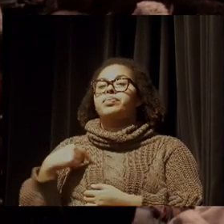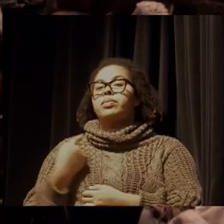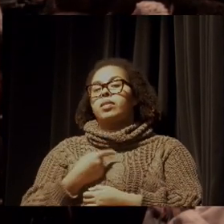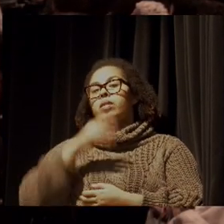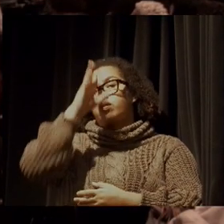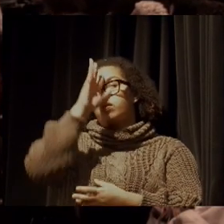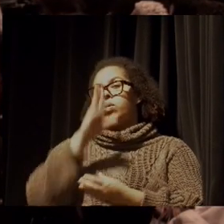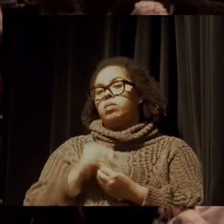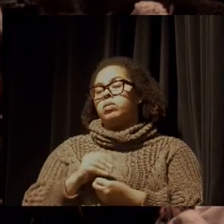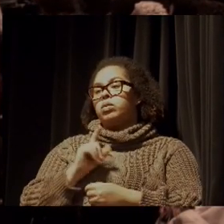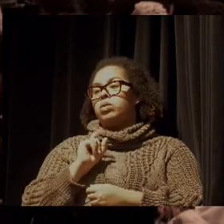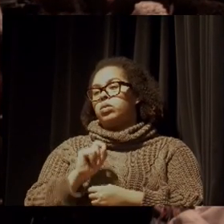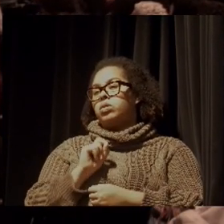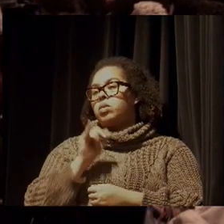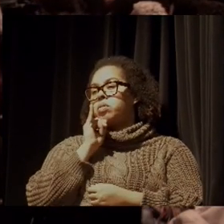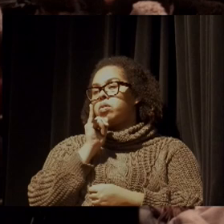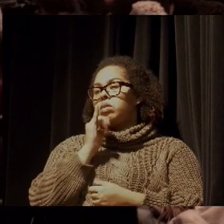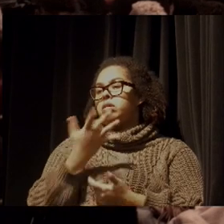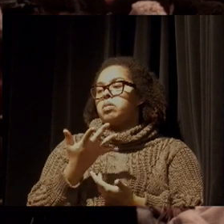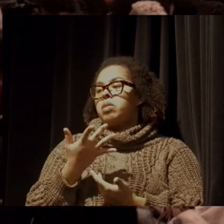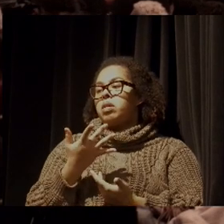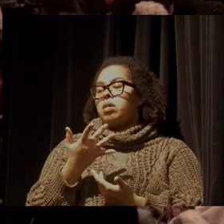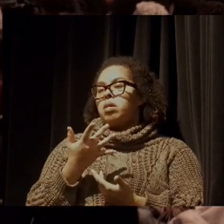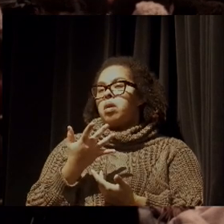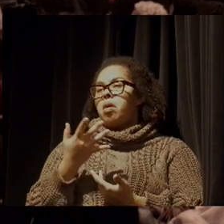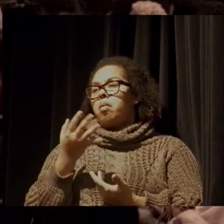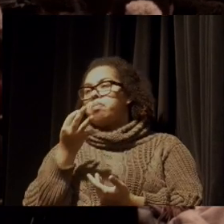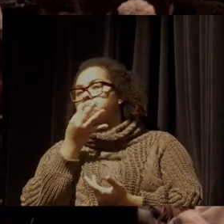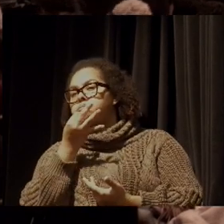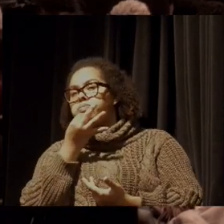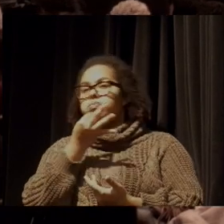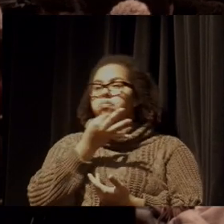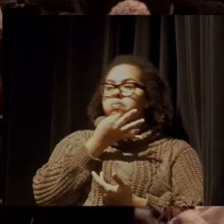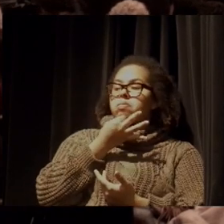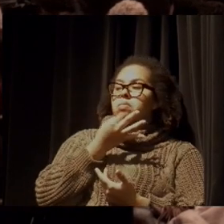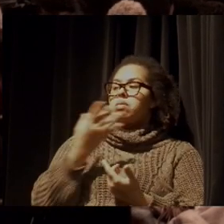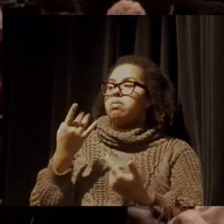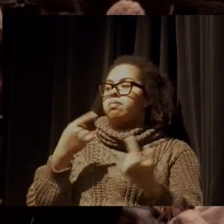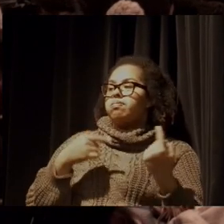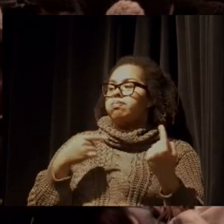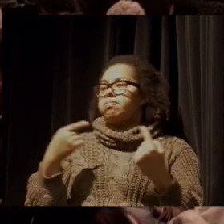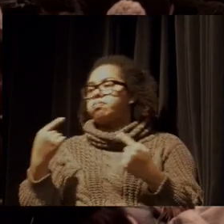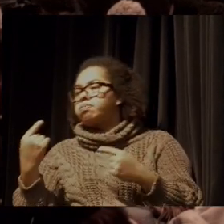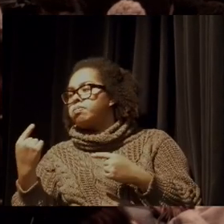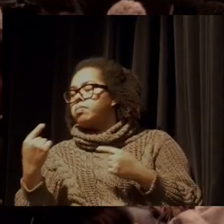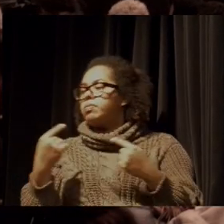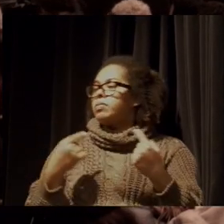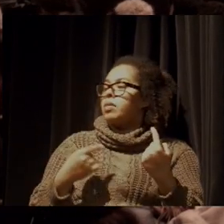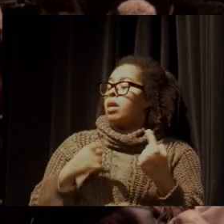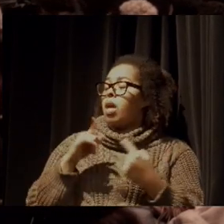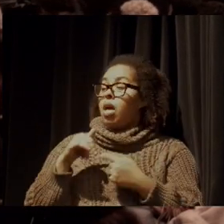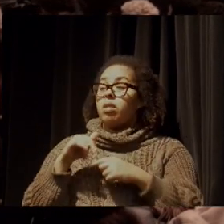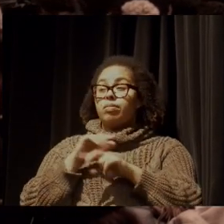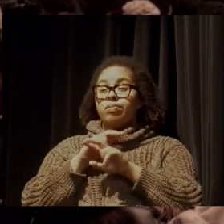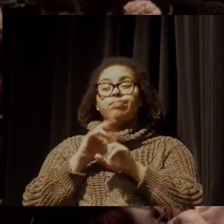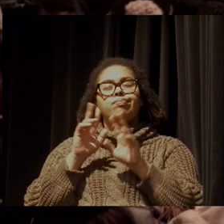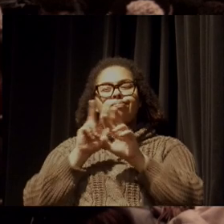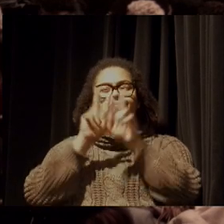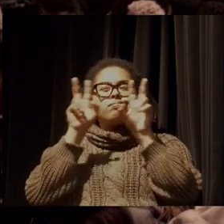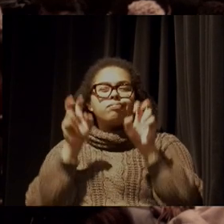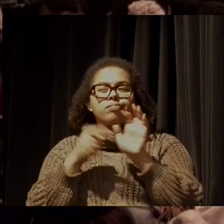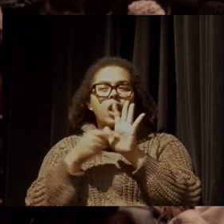que essa disputa de narrativa ela é também uma estratégia de